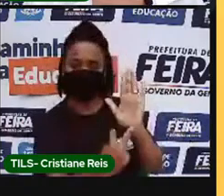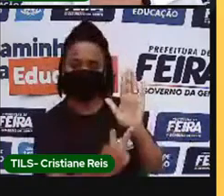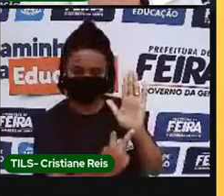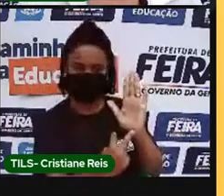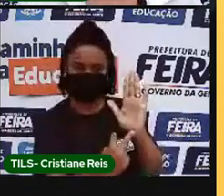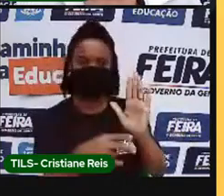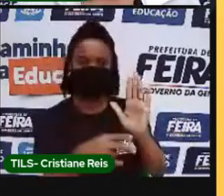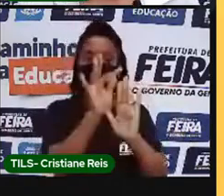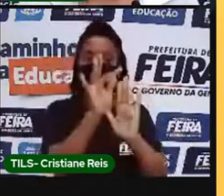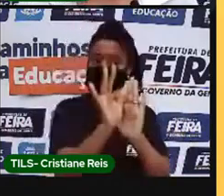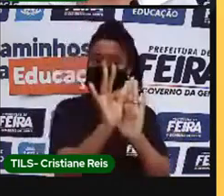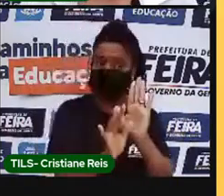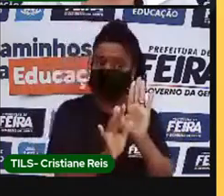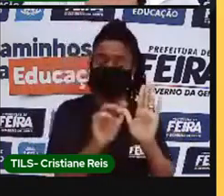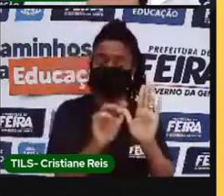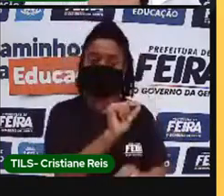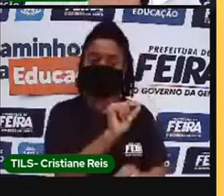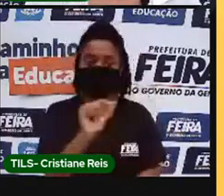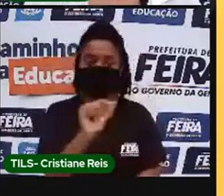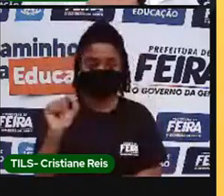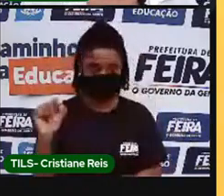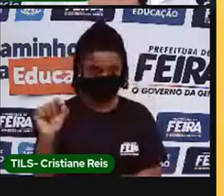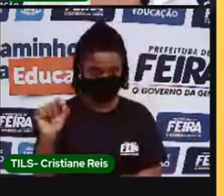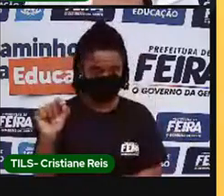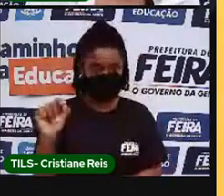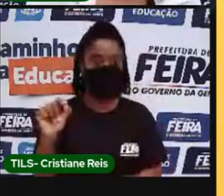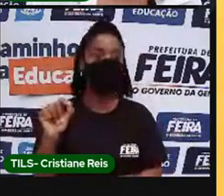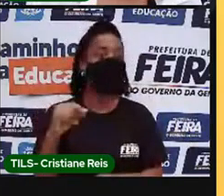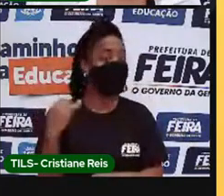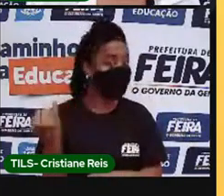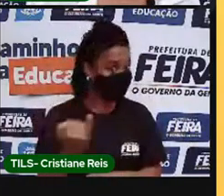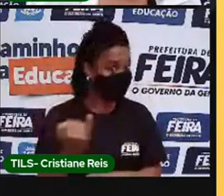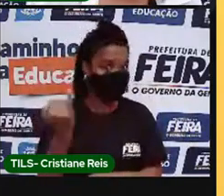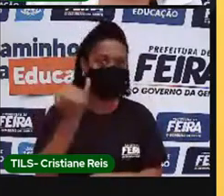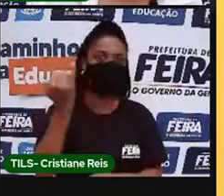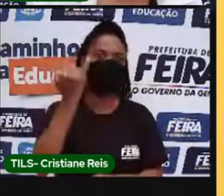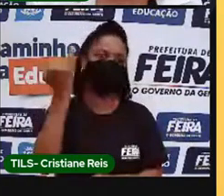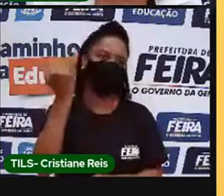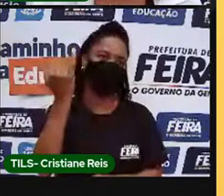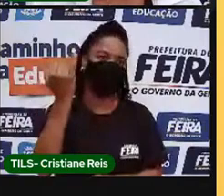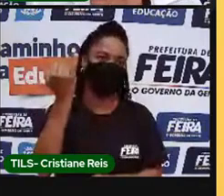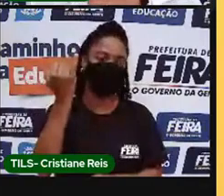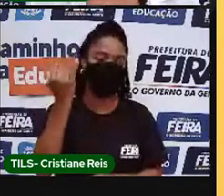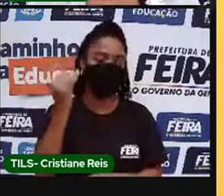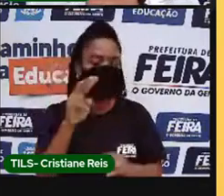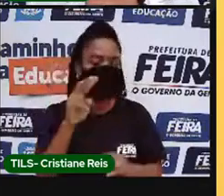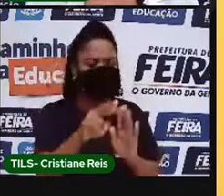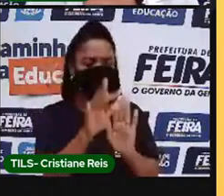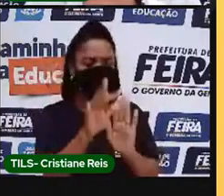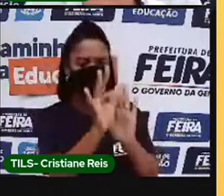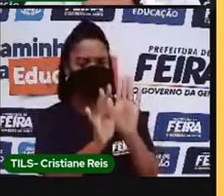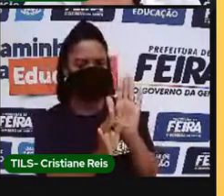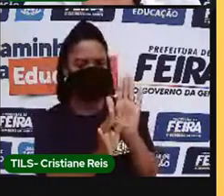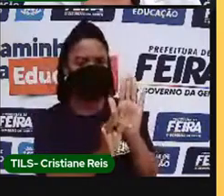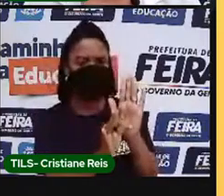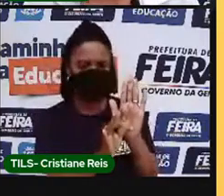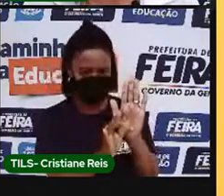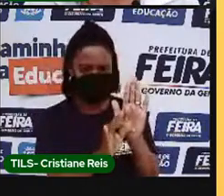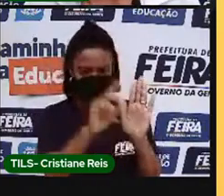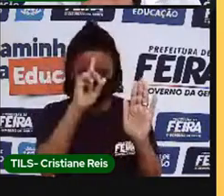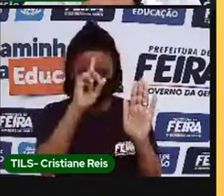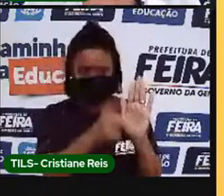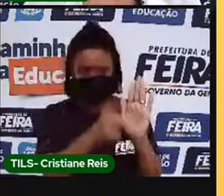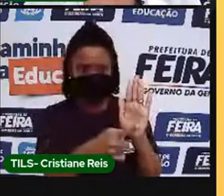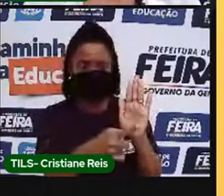Sublinhe a palavra no texto. Então é importante que você entenda o enunciado e que você também leia esse